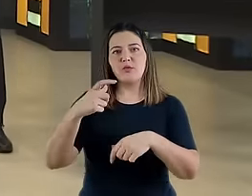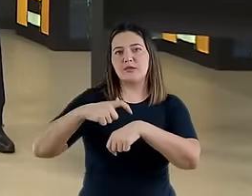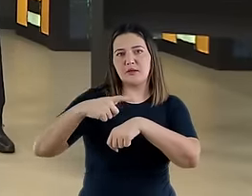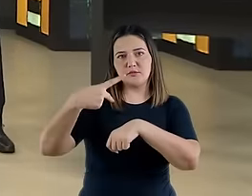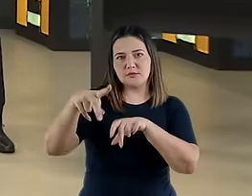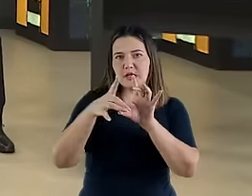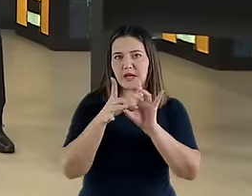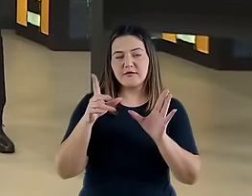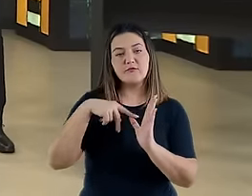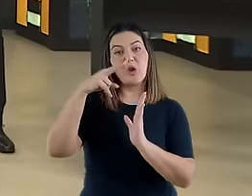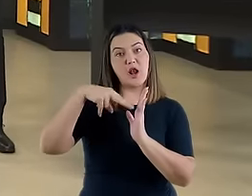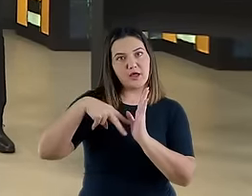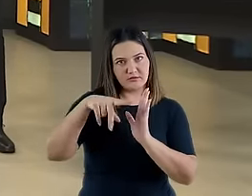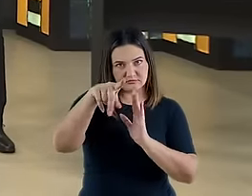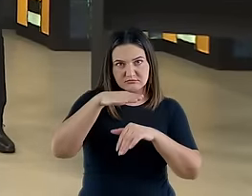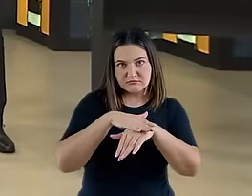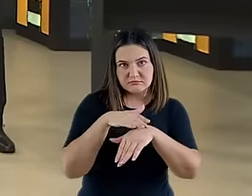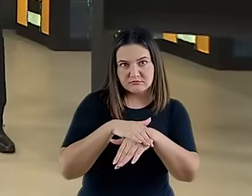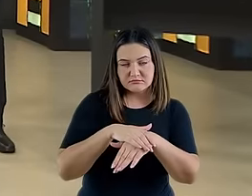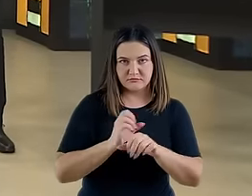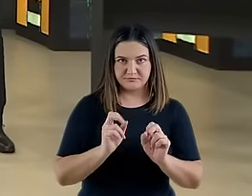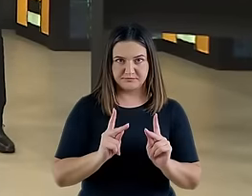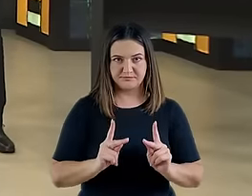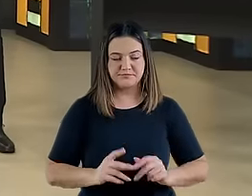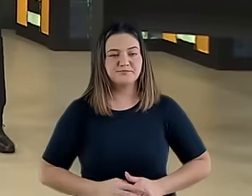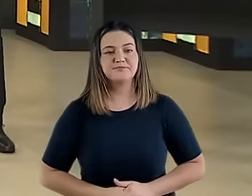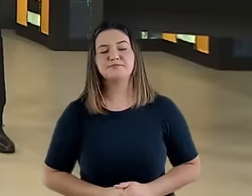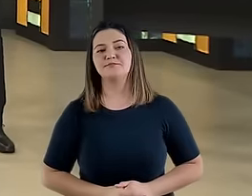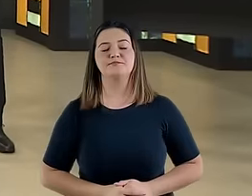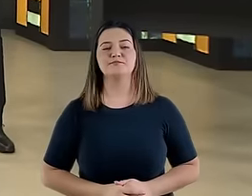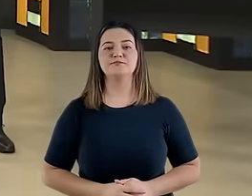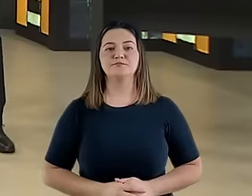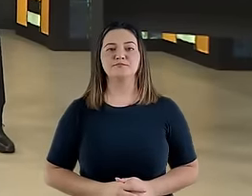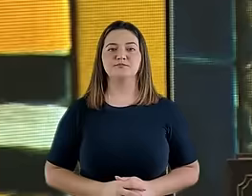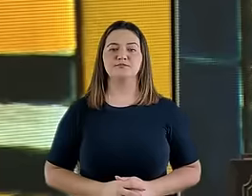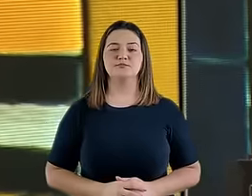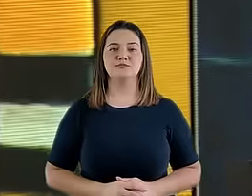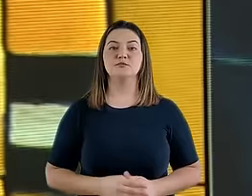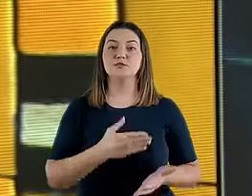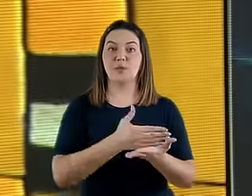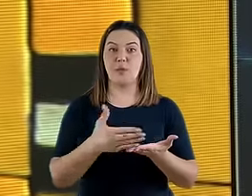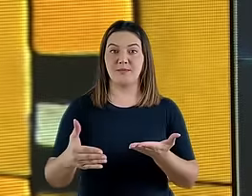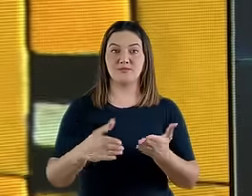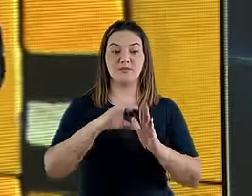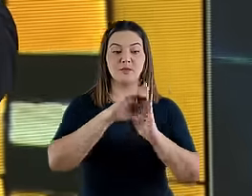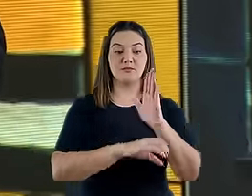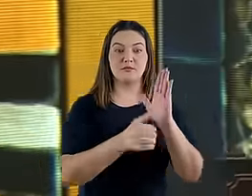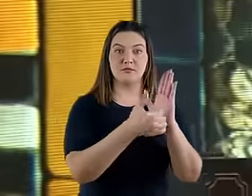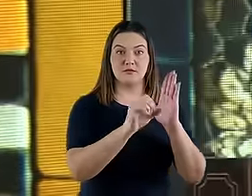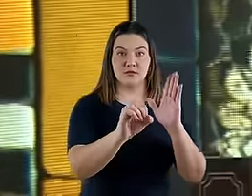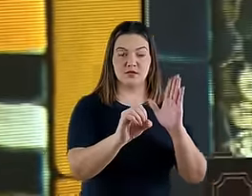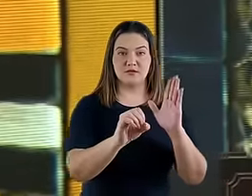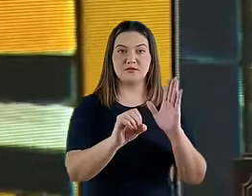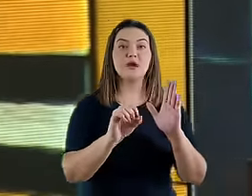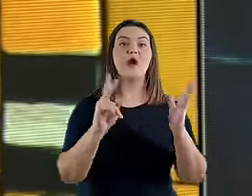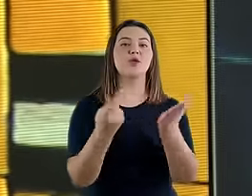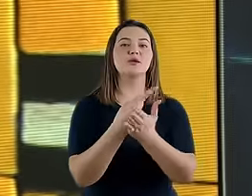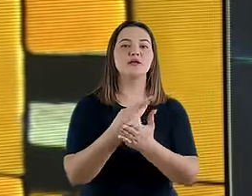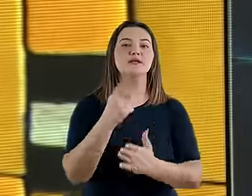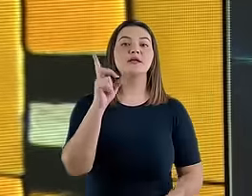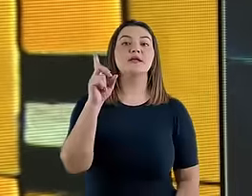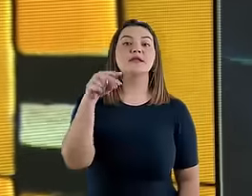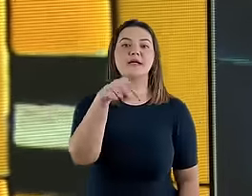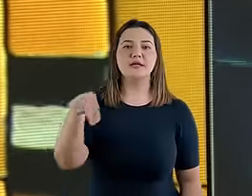assunto, eu acho que vai ficar mais claro se você proceder dessa forma. Vamos lá. No início do capítulo 10, Daniel